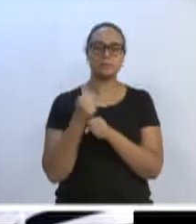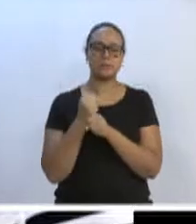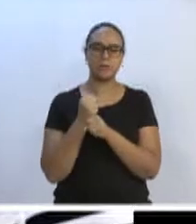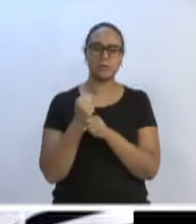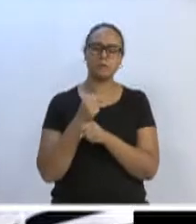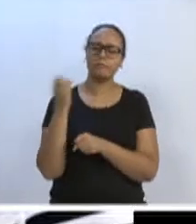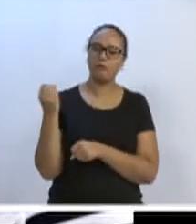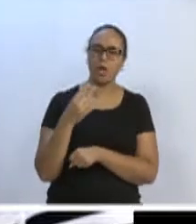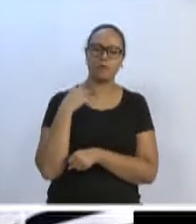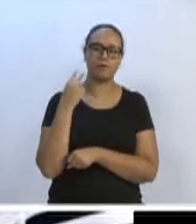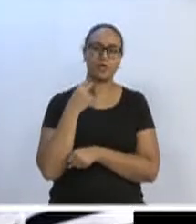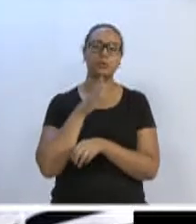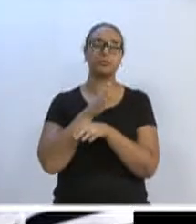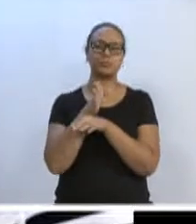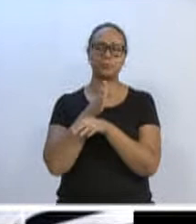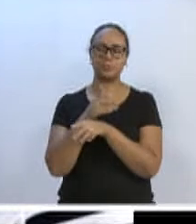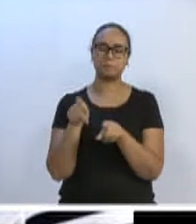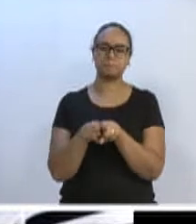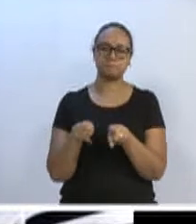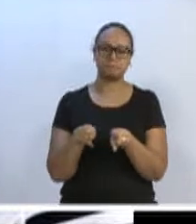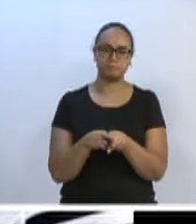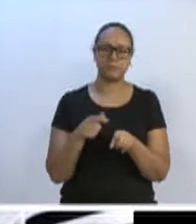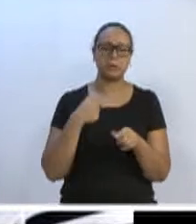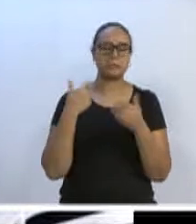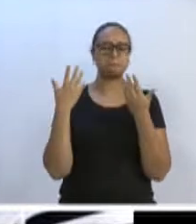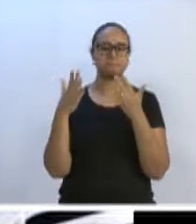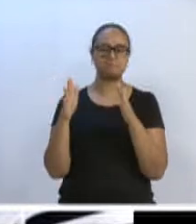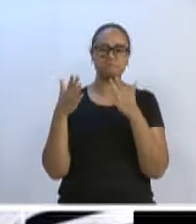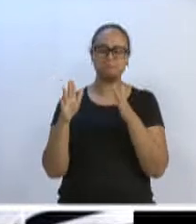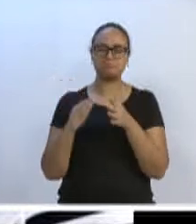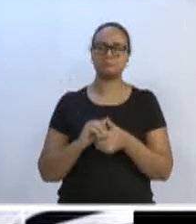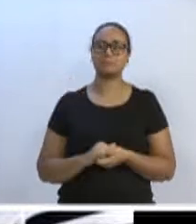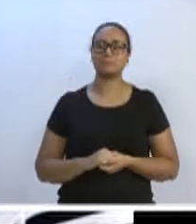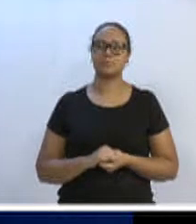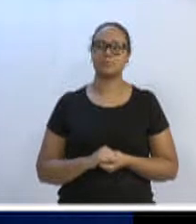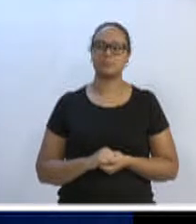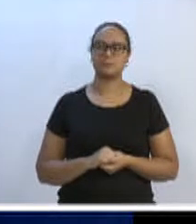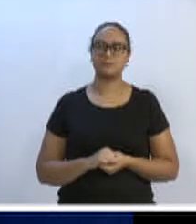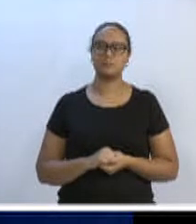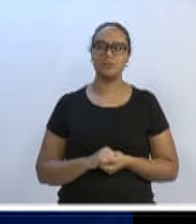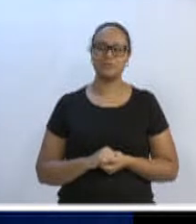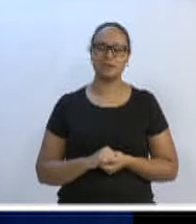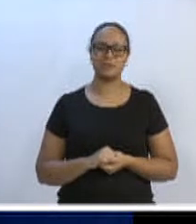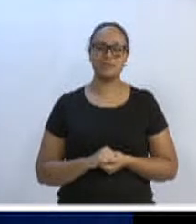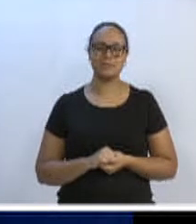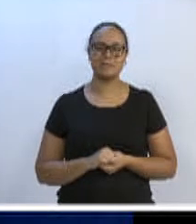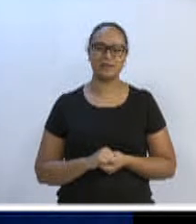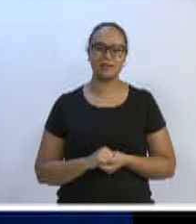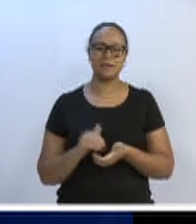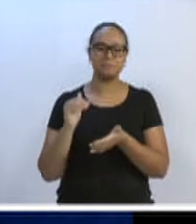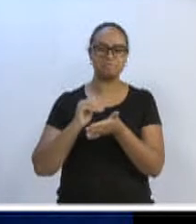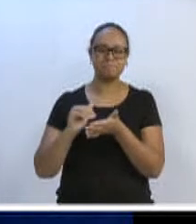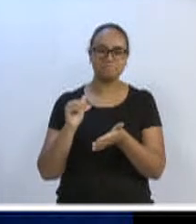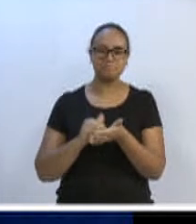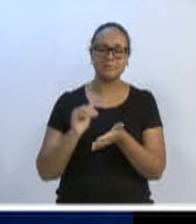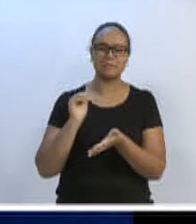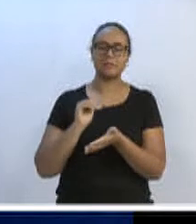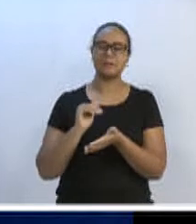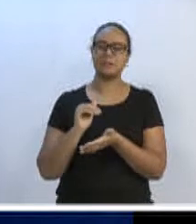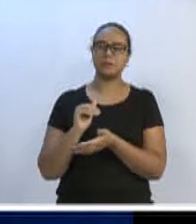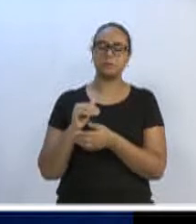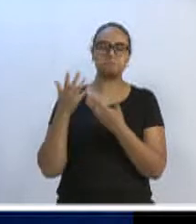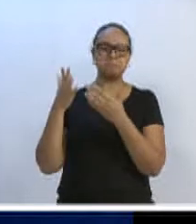também estiveram presentes. E eu quero parabenizar aqui o secretário Cazico, a presidente da ProFamília,